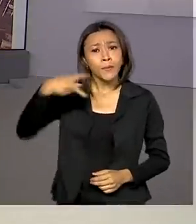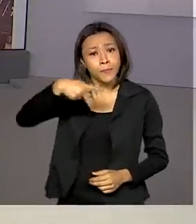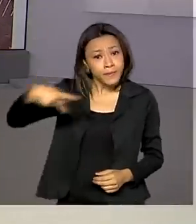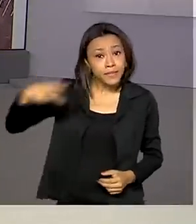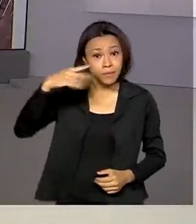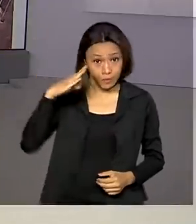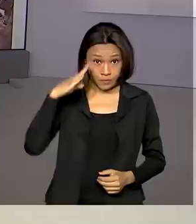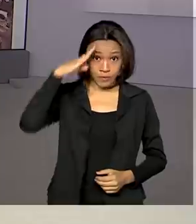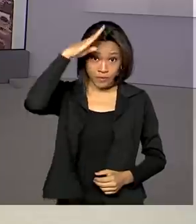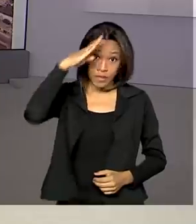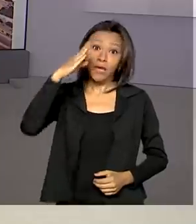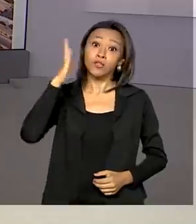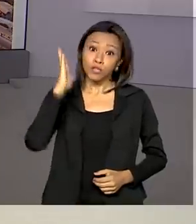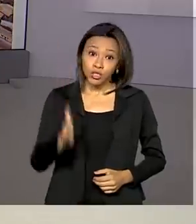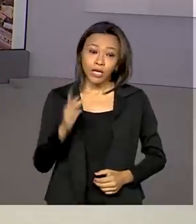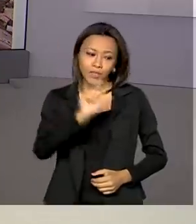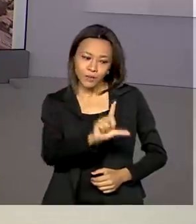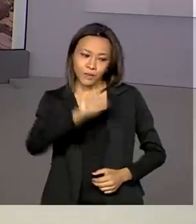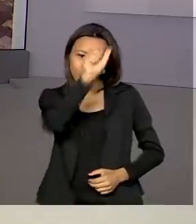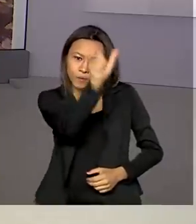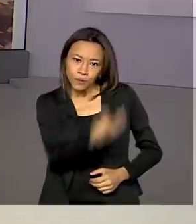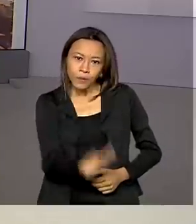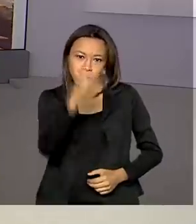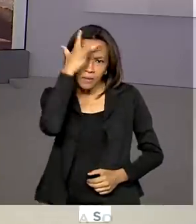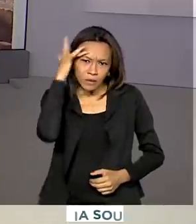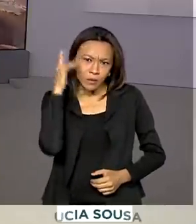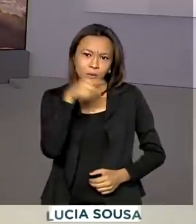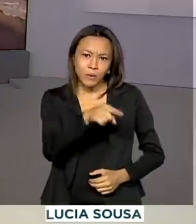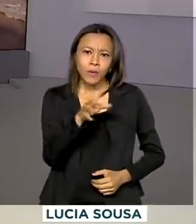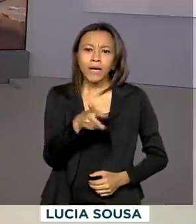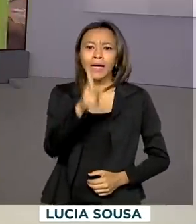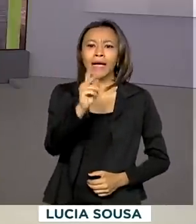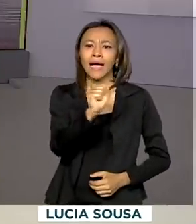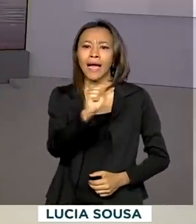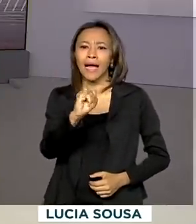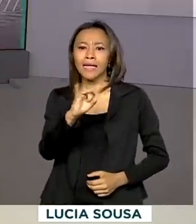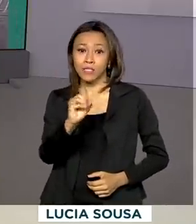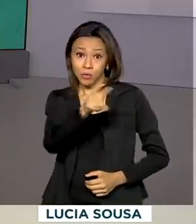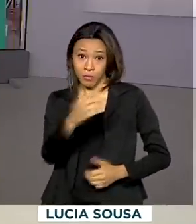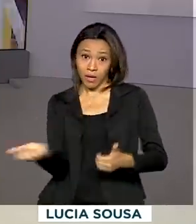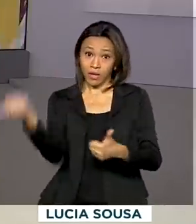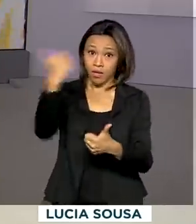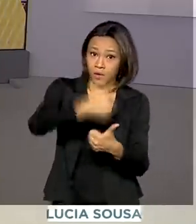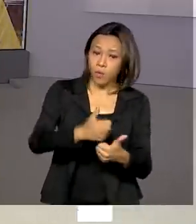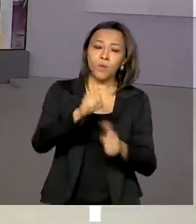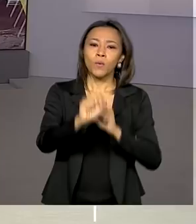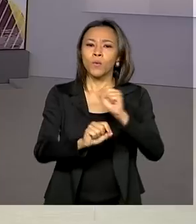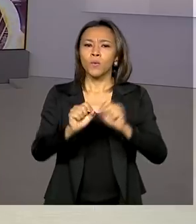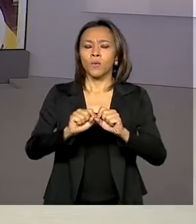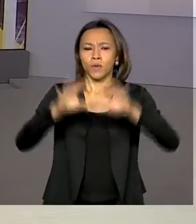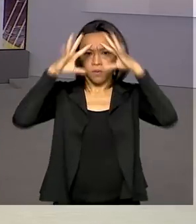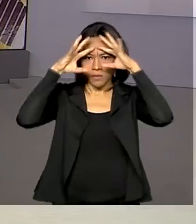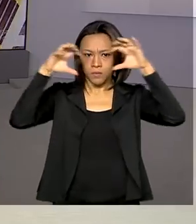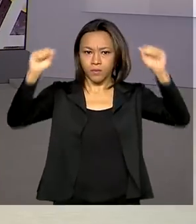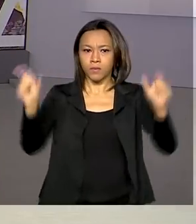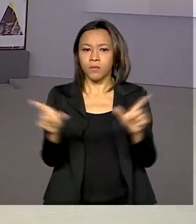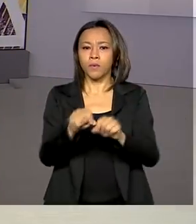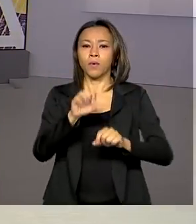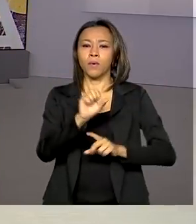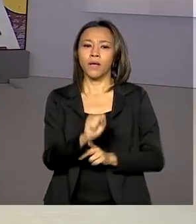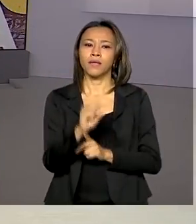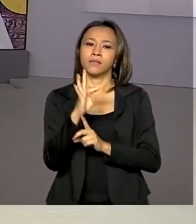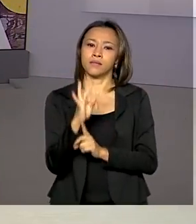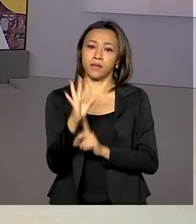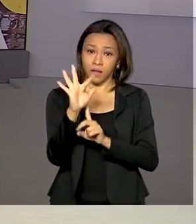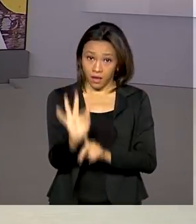Jair Bolsonaro indicou o desembargador Cássio Nunes Marques para assumir a vaga de ministro no Supremo Tribunal Federal. Vamos